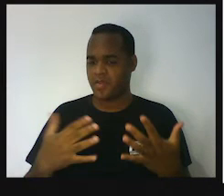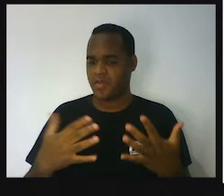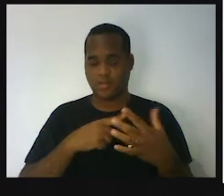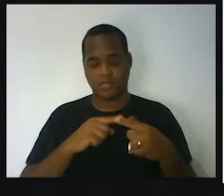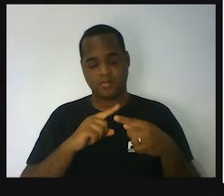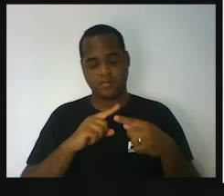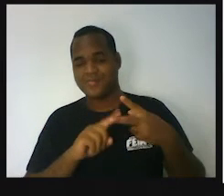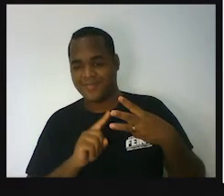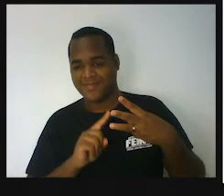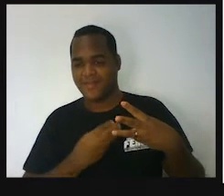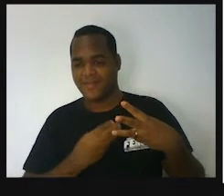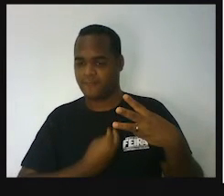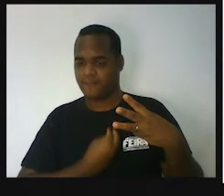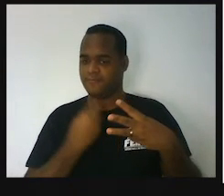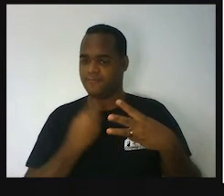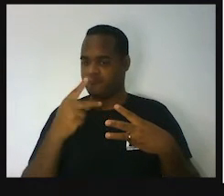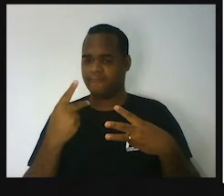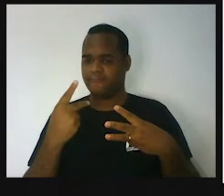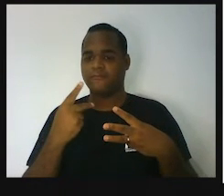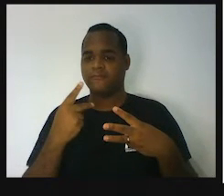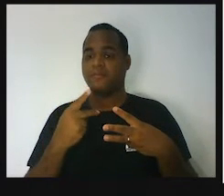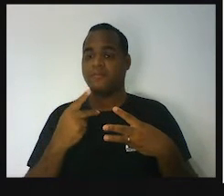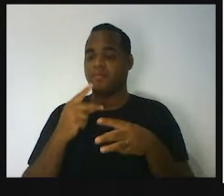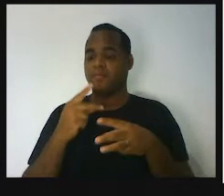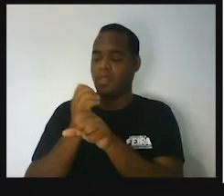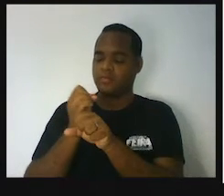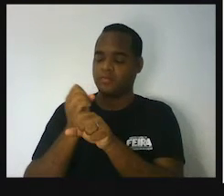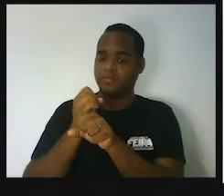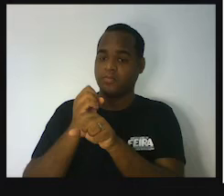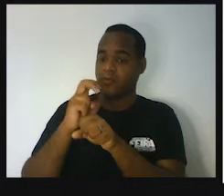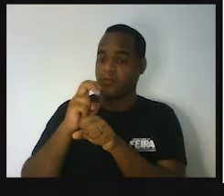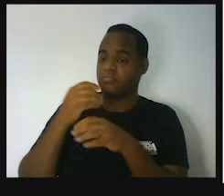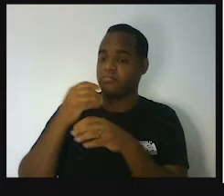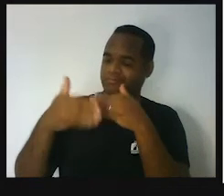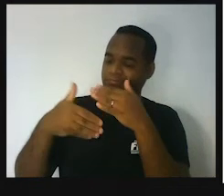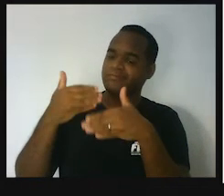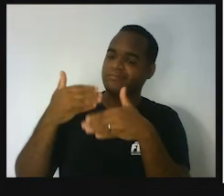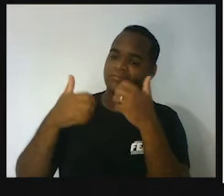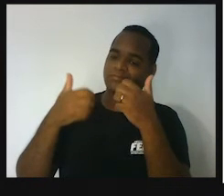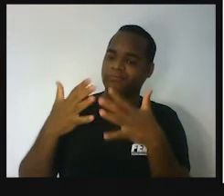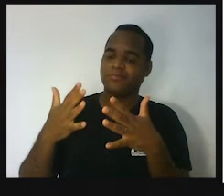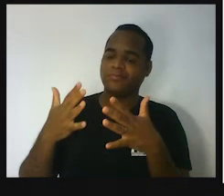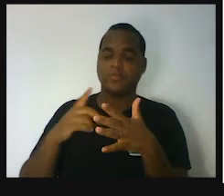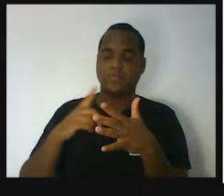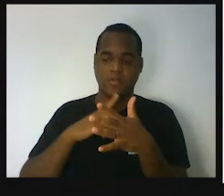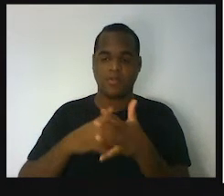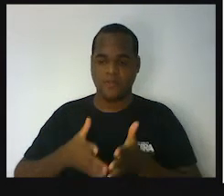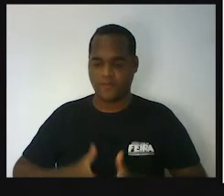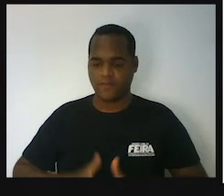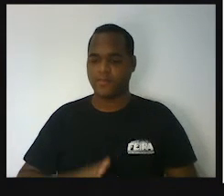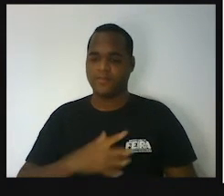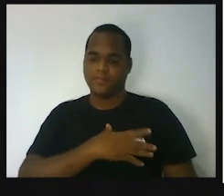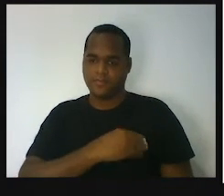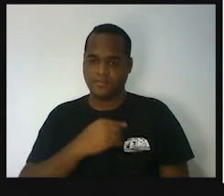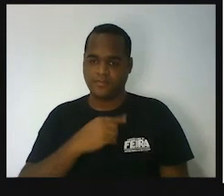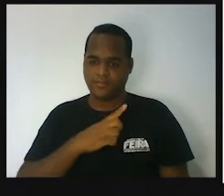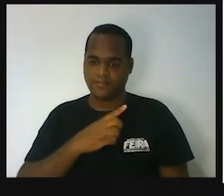fases da vida dele, cinco anos após nascer o filho. Então, isso que ele já